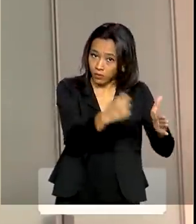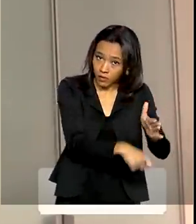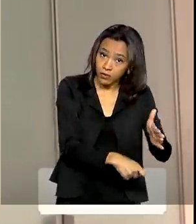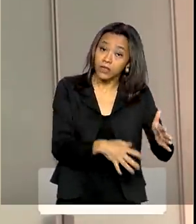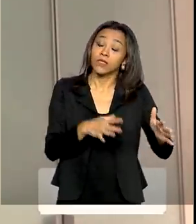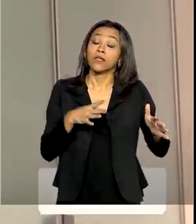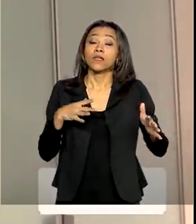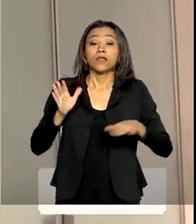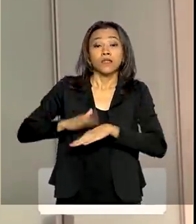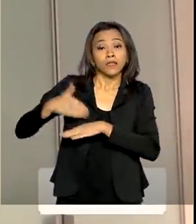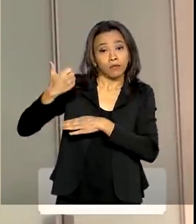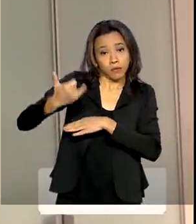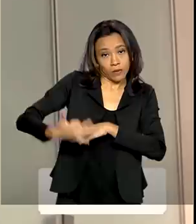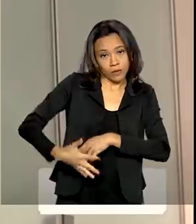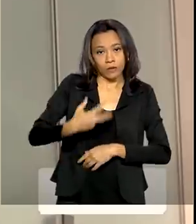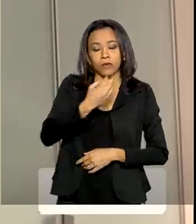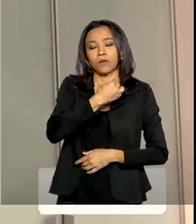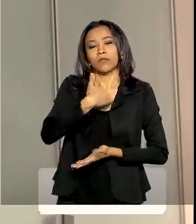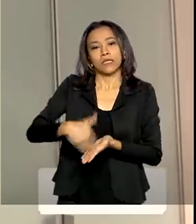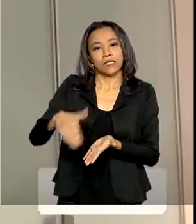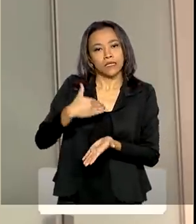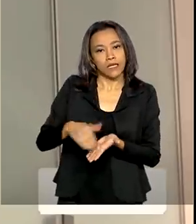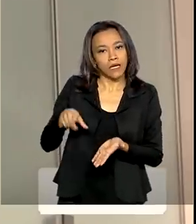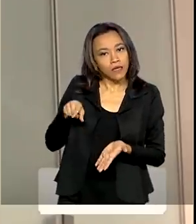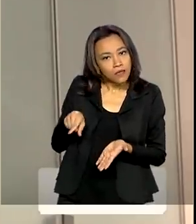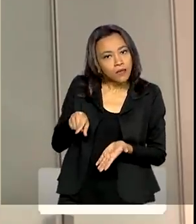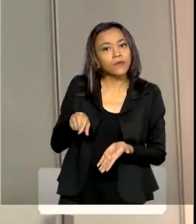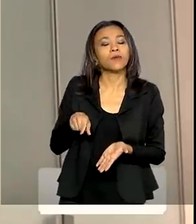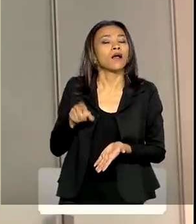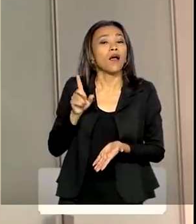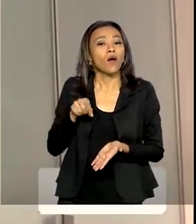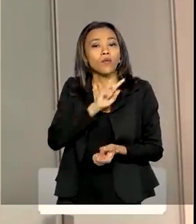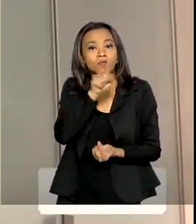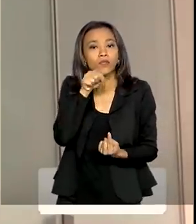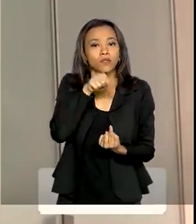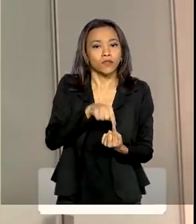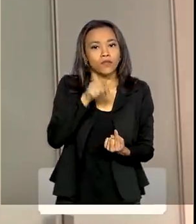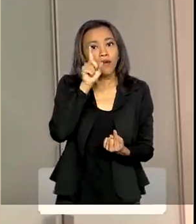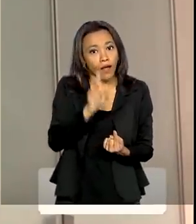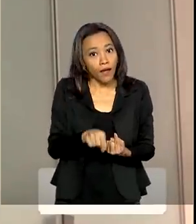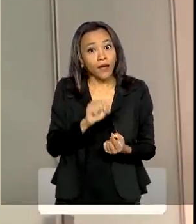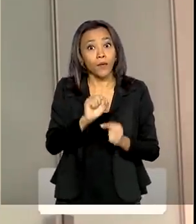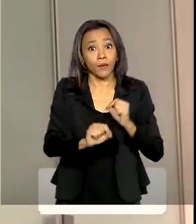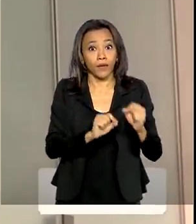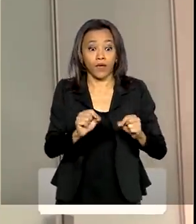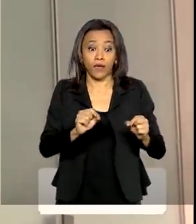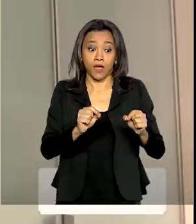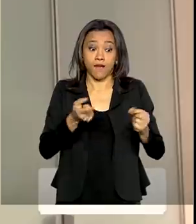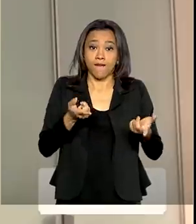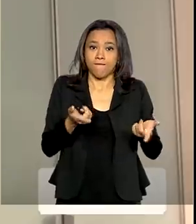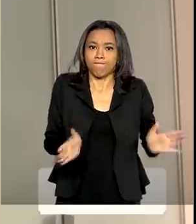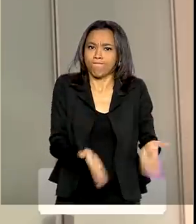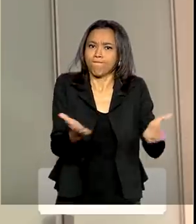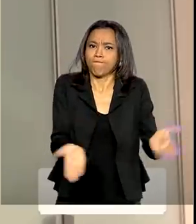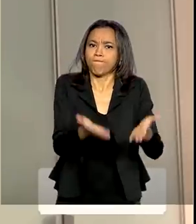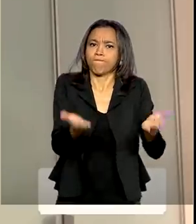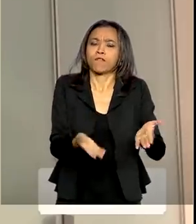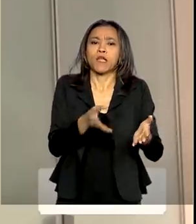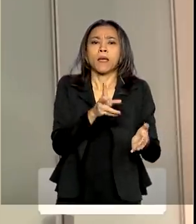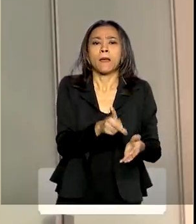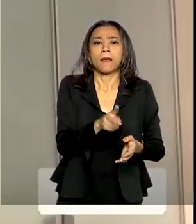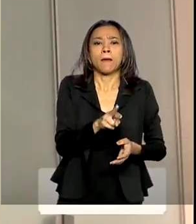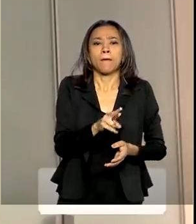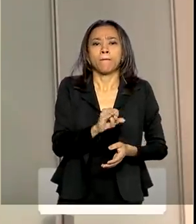Segundo o secretário do Tesouro, a expectativa é investir na agenda de privatizações e concessões